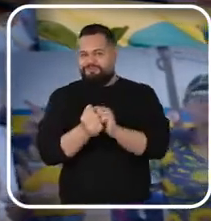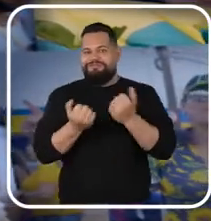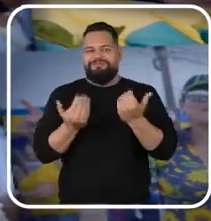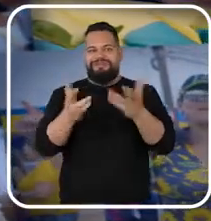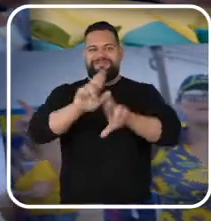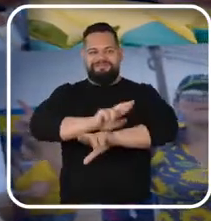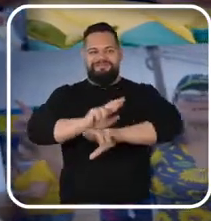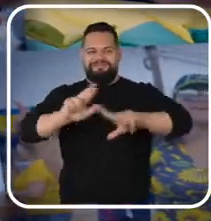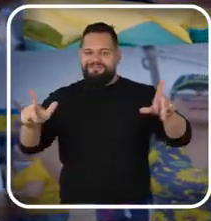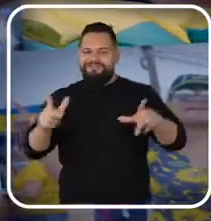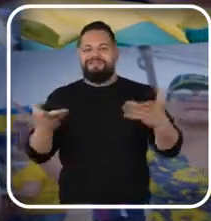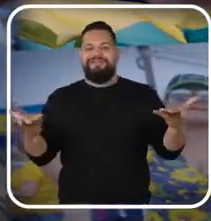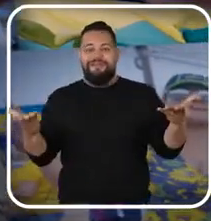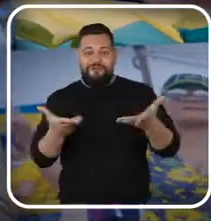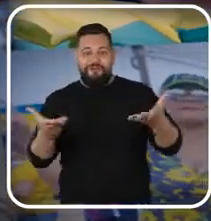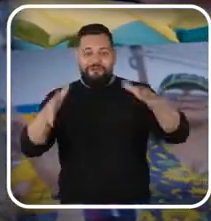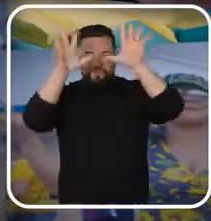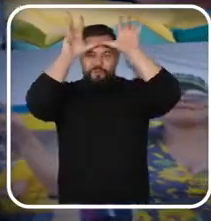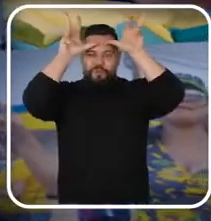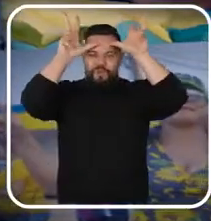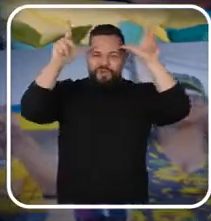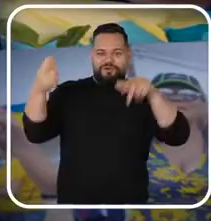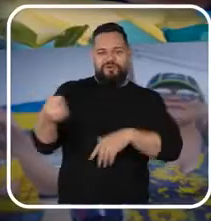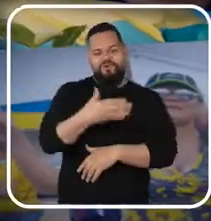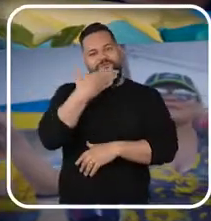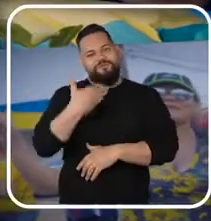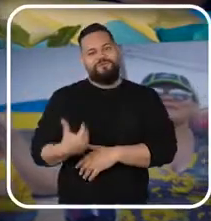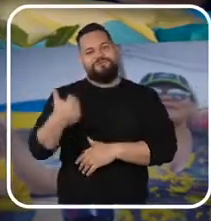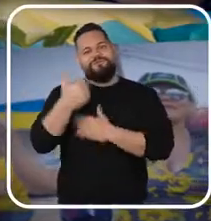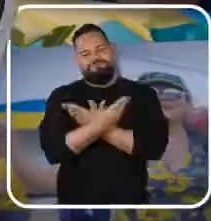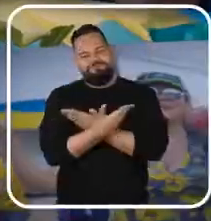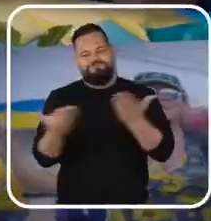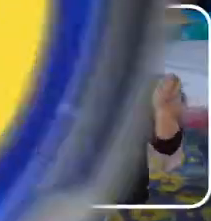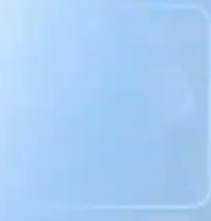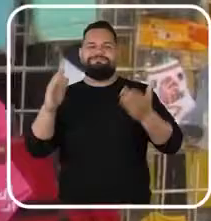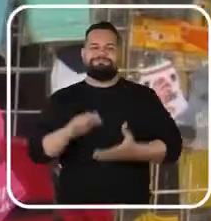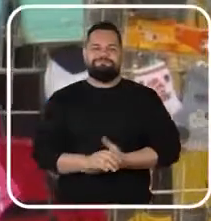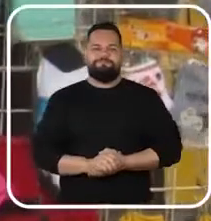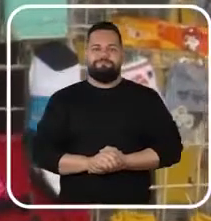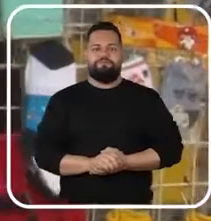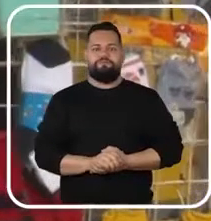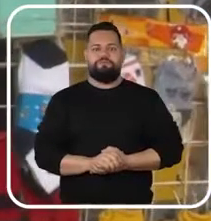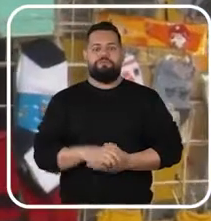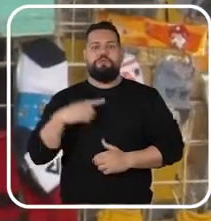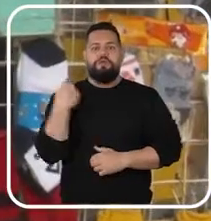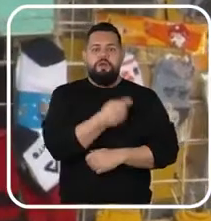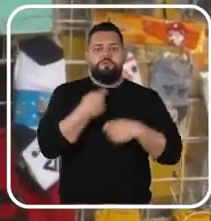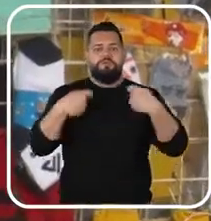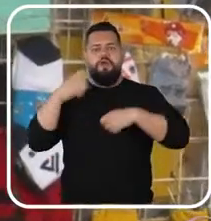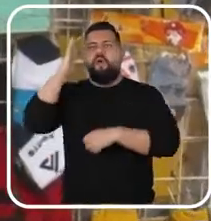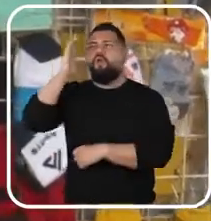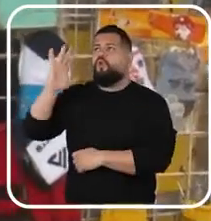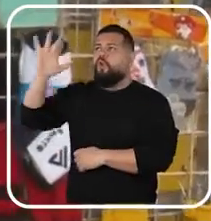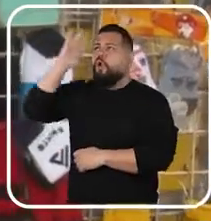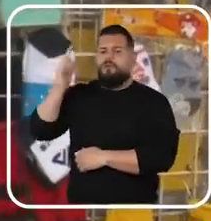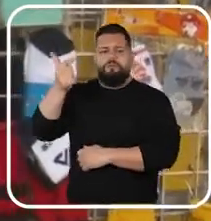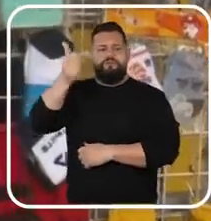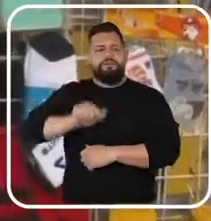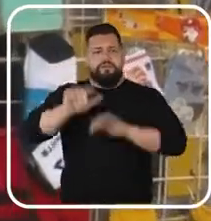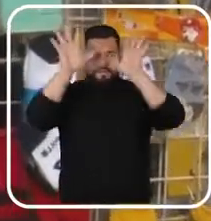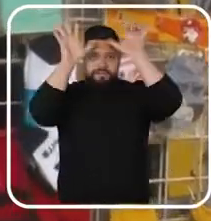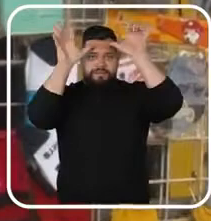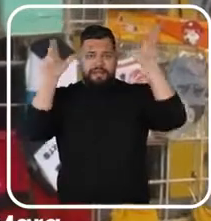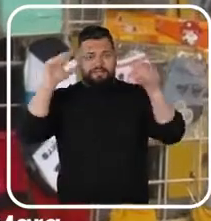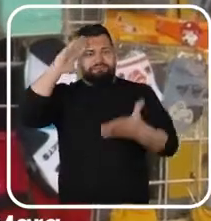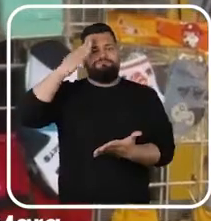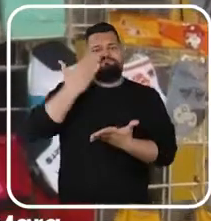diferente Vem fazer um Acre novo e melhor para todos nós A gente precisa voltar a sonhar e acreditar no Acre Por isso que eu não